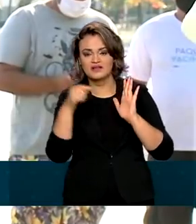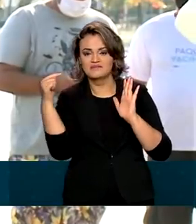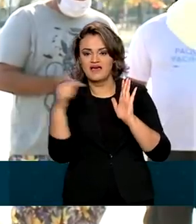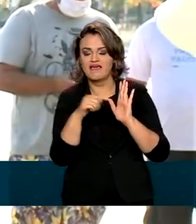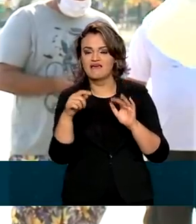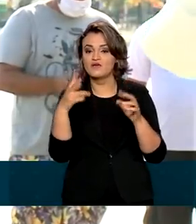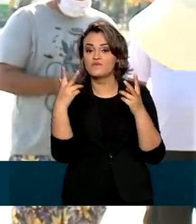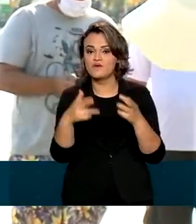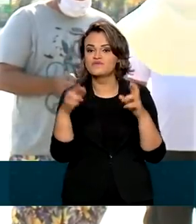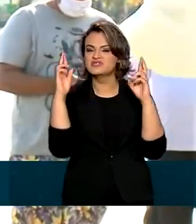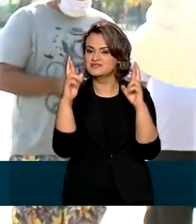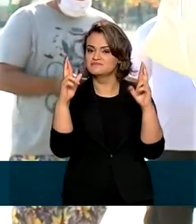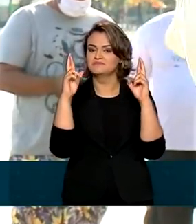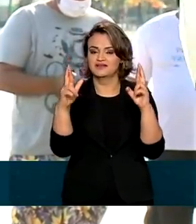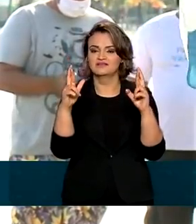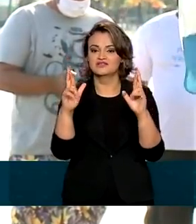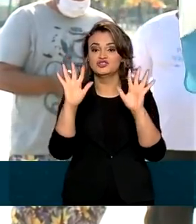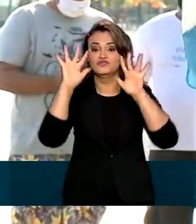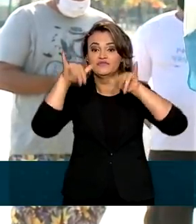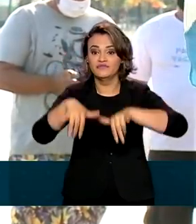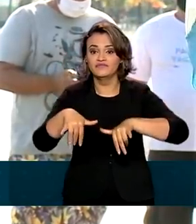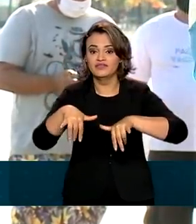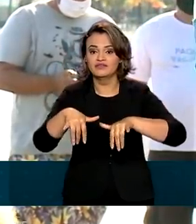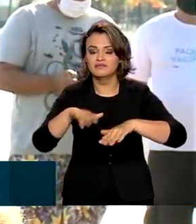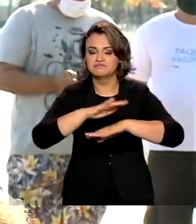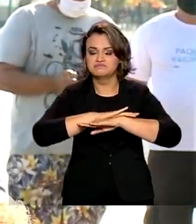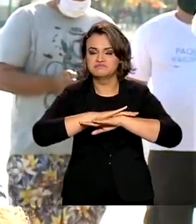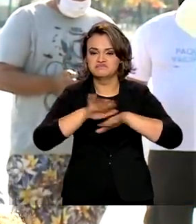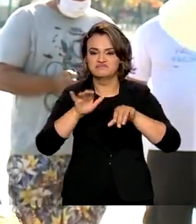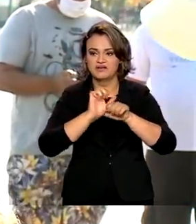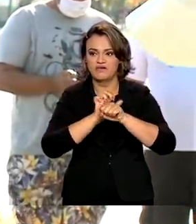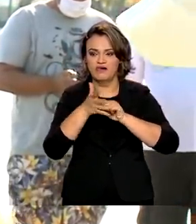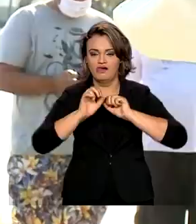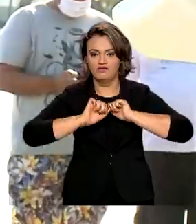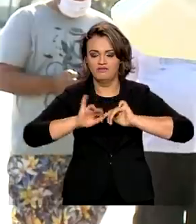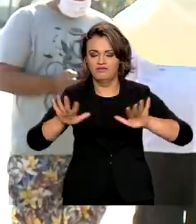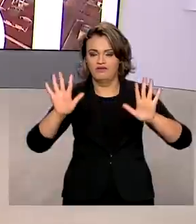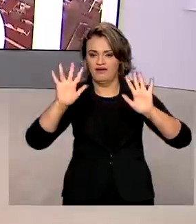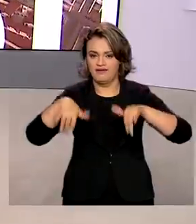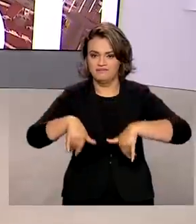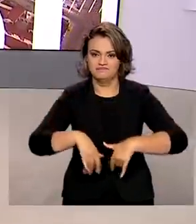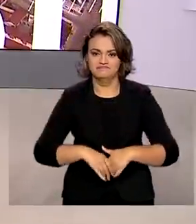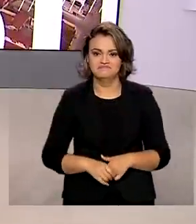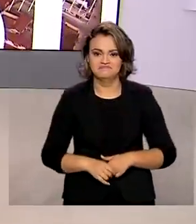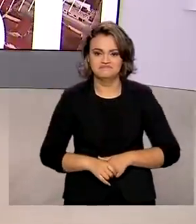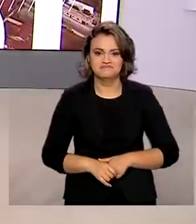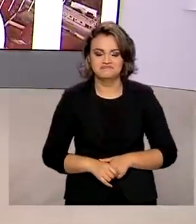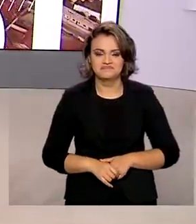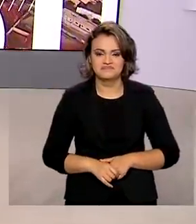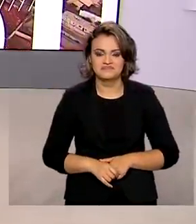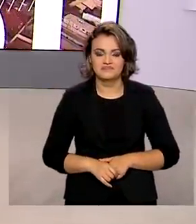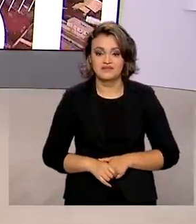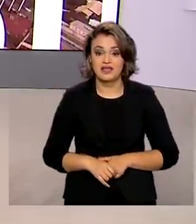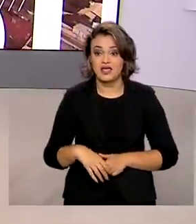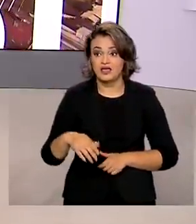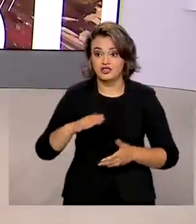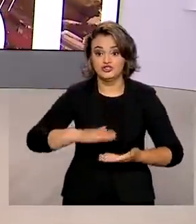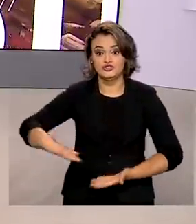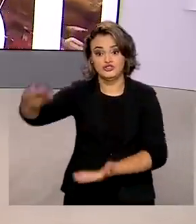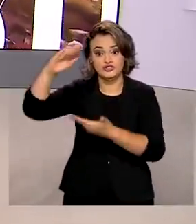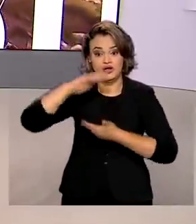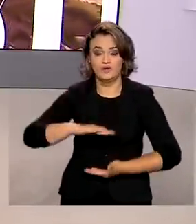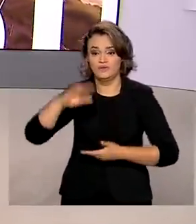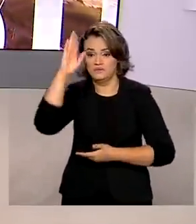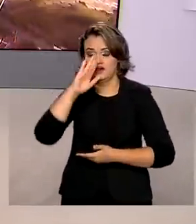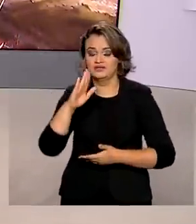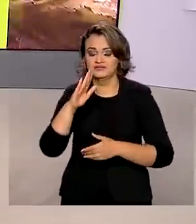esperança de, por fim, a pandemia da Covid-19. E chegou ao Brasil mais um lote